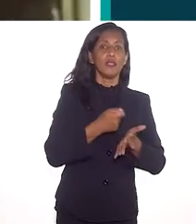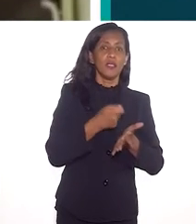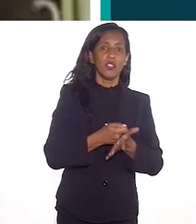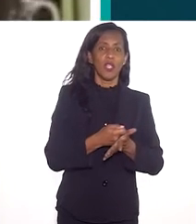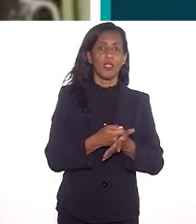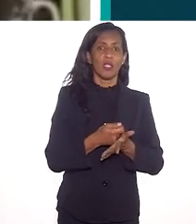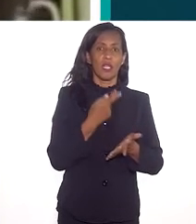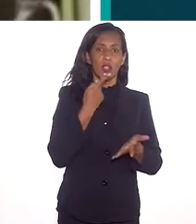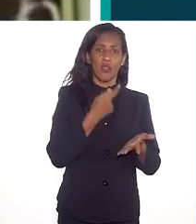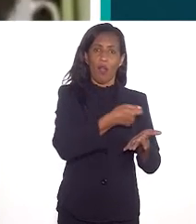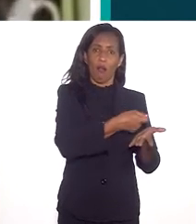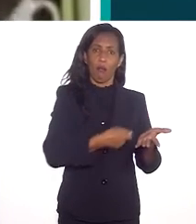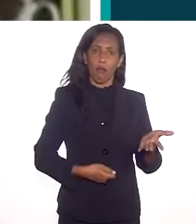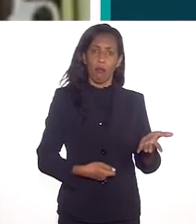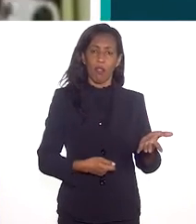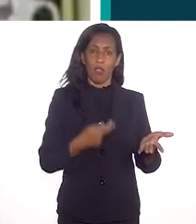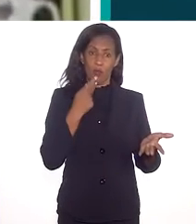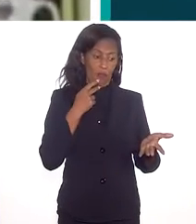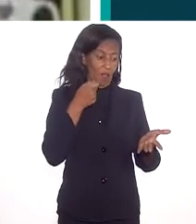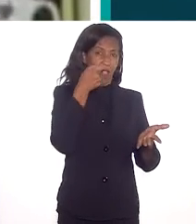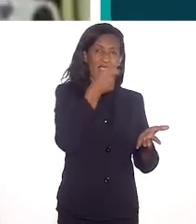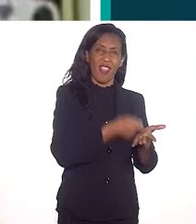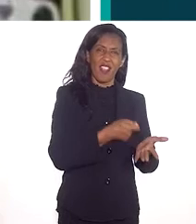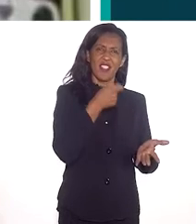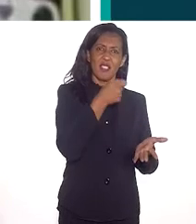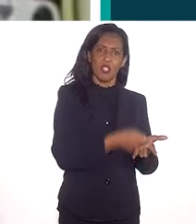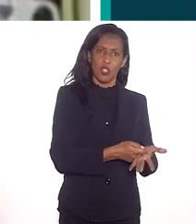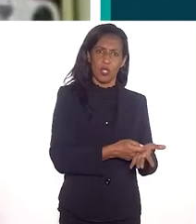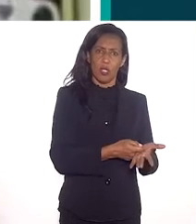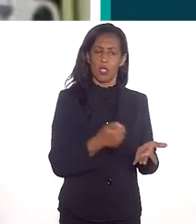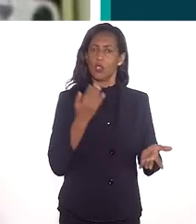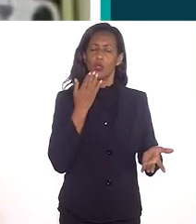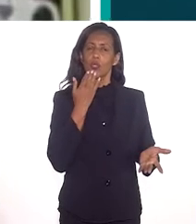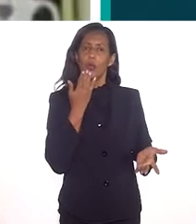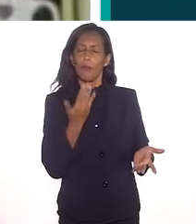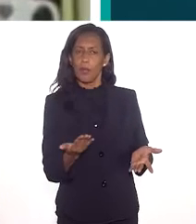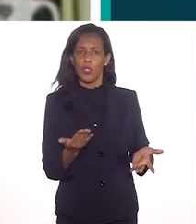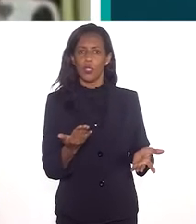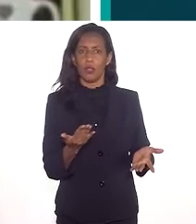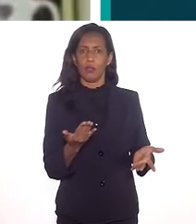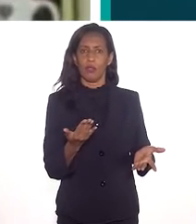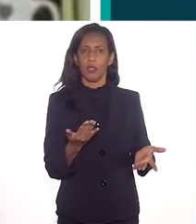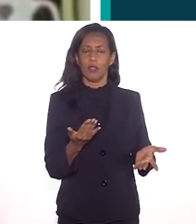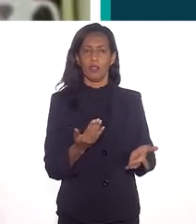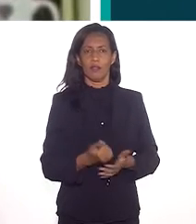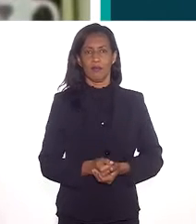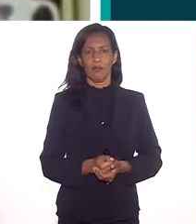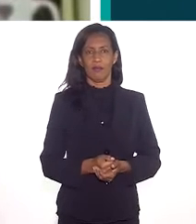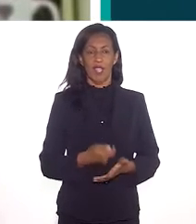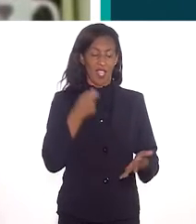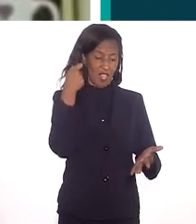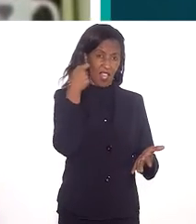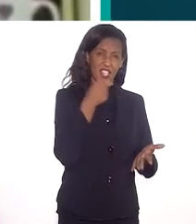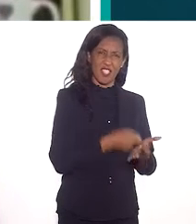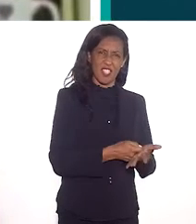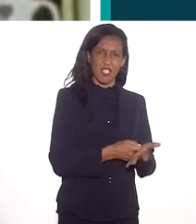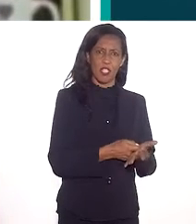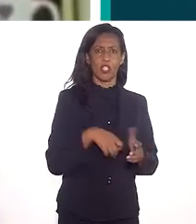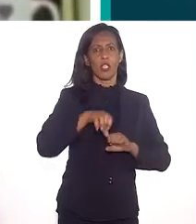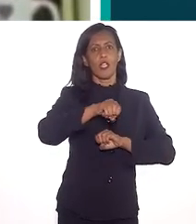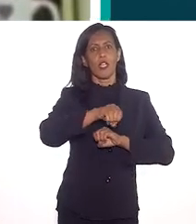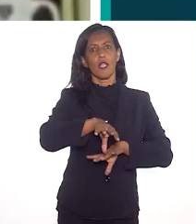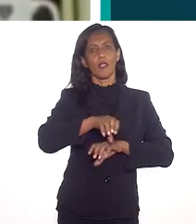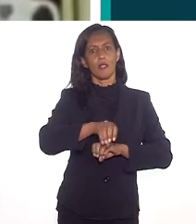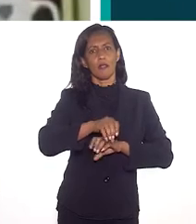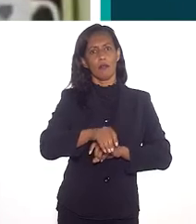a exigência que eles fazem. E é interessante isso, eu estou usando a palavra exigir, eles não estão pedindo nem solicitando, eles estão